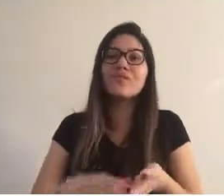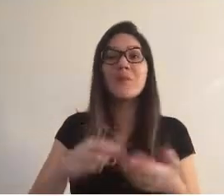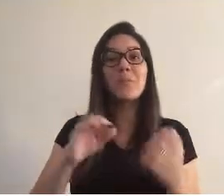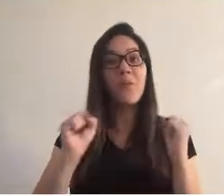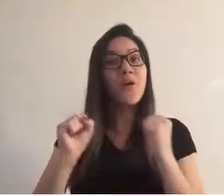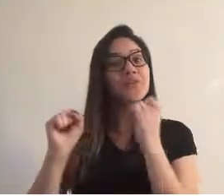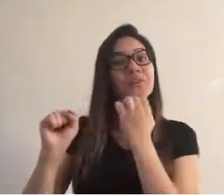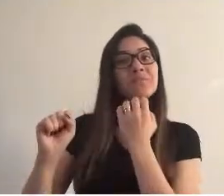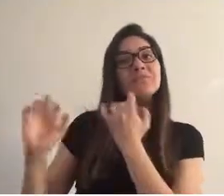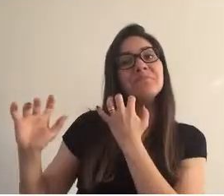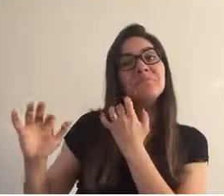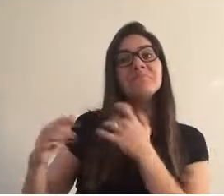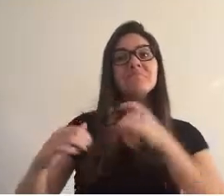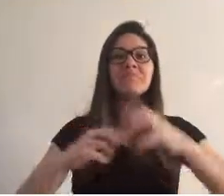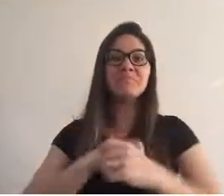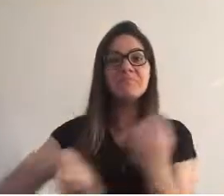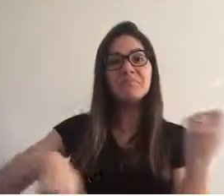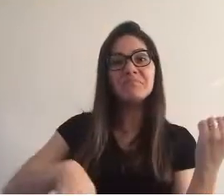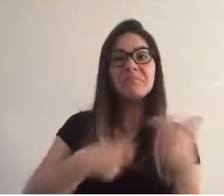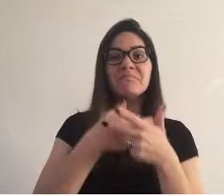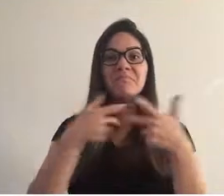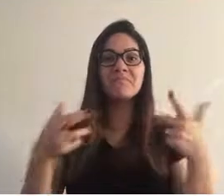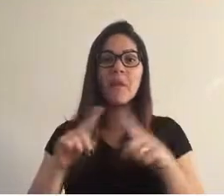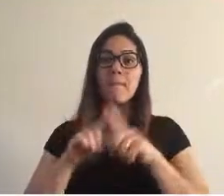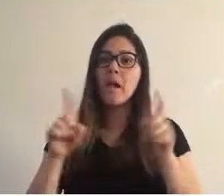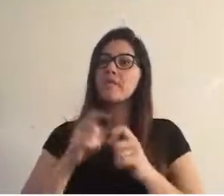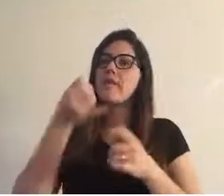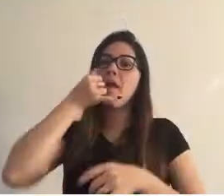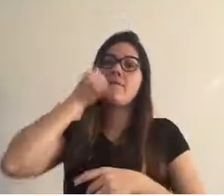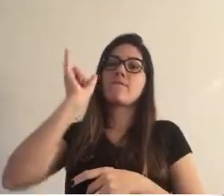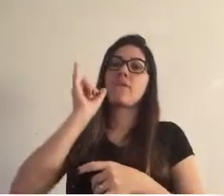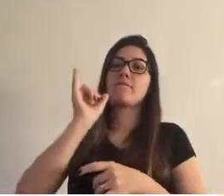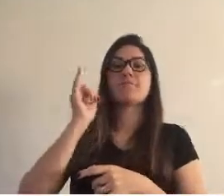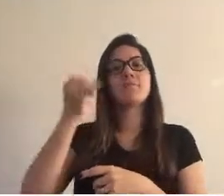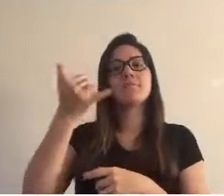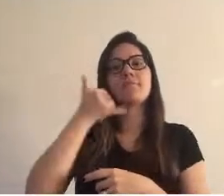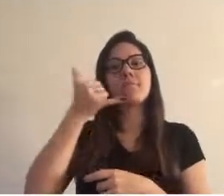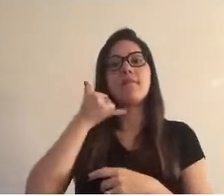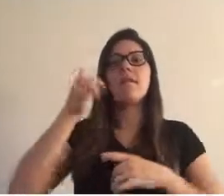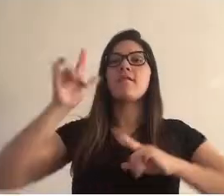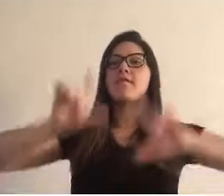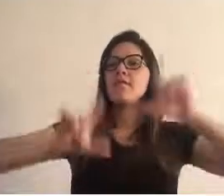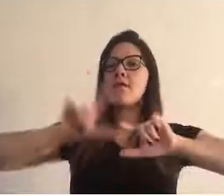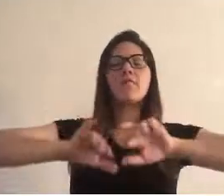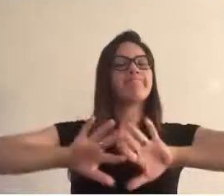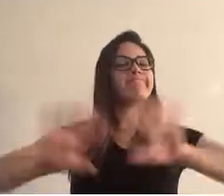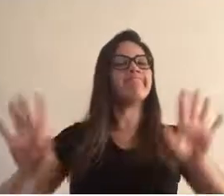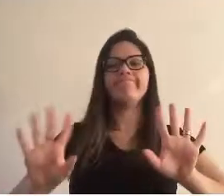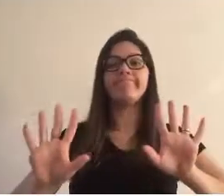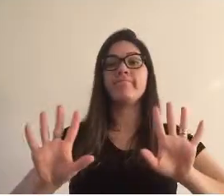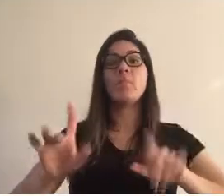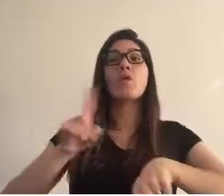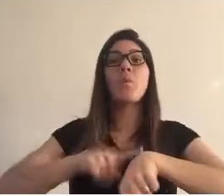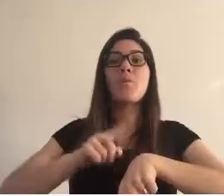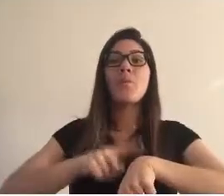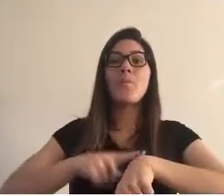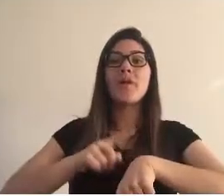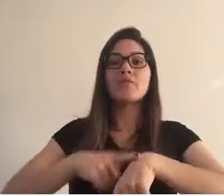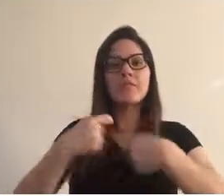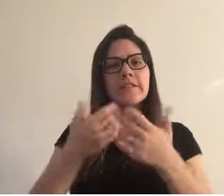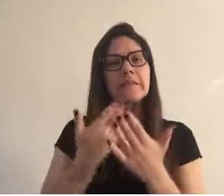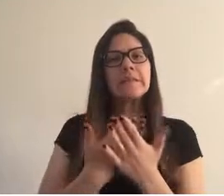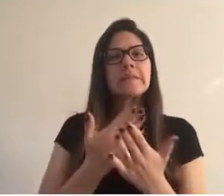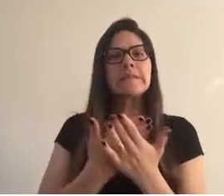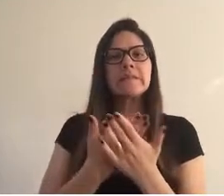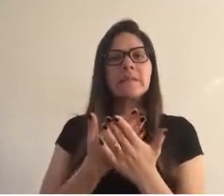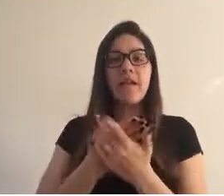até mesmo tocar um instrumento musical. Porém, evite o uso de telas. Lembre-se, esse momento é o que realmente importa na sua vida